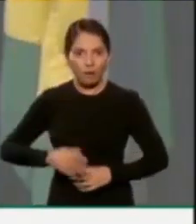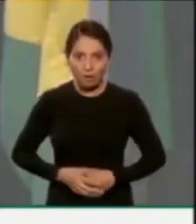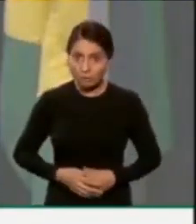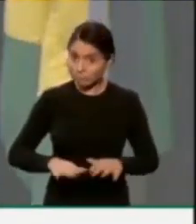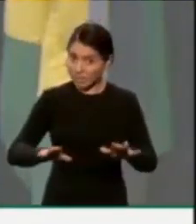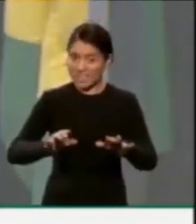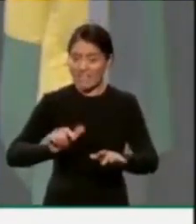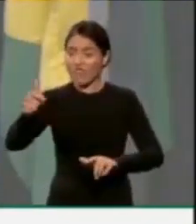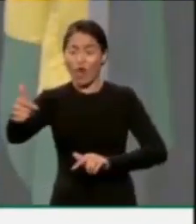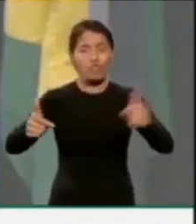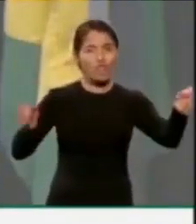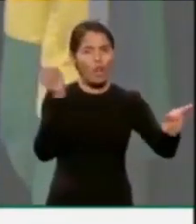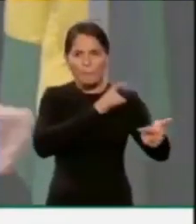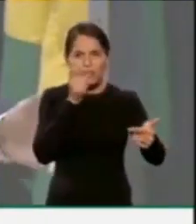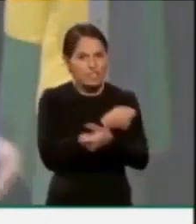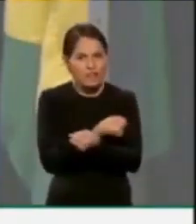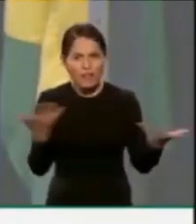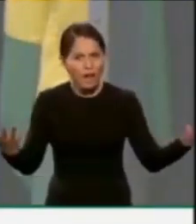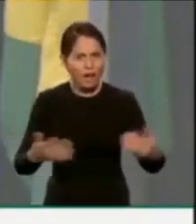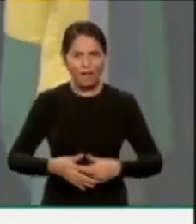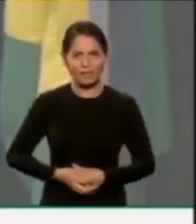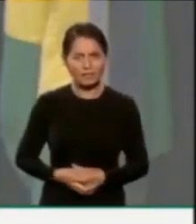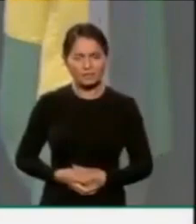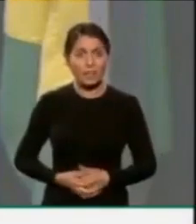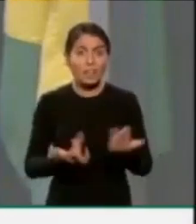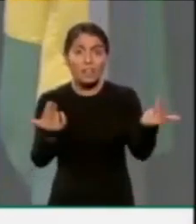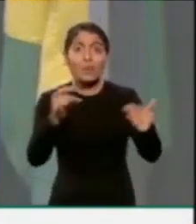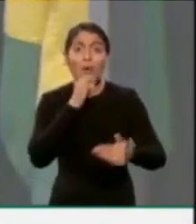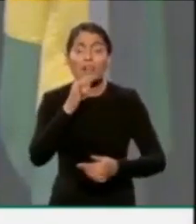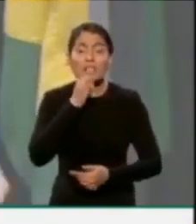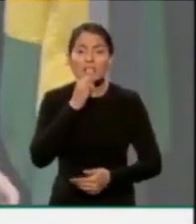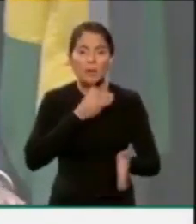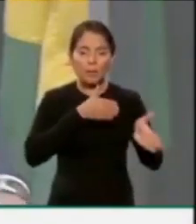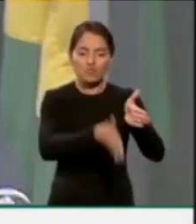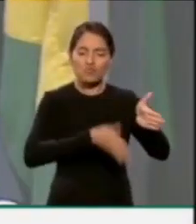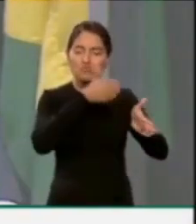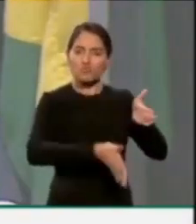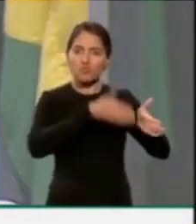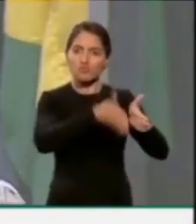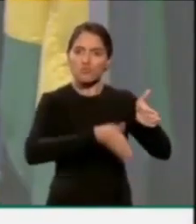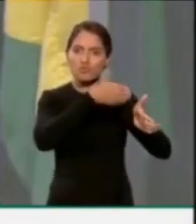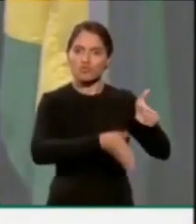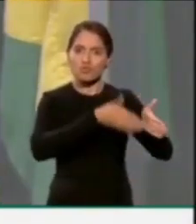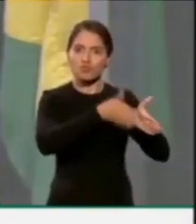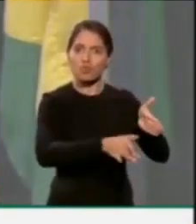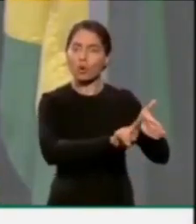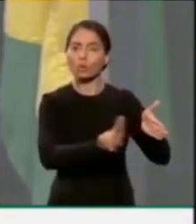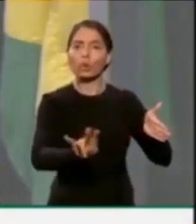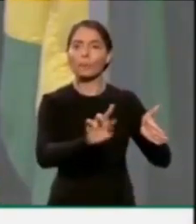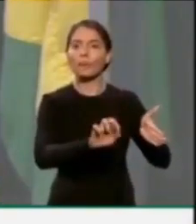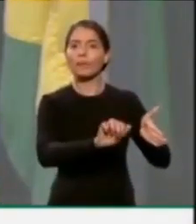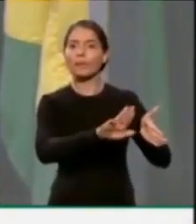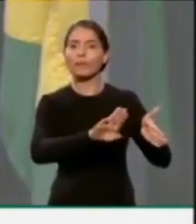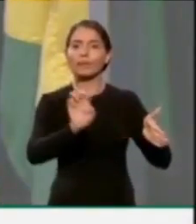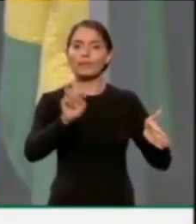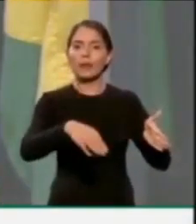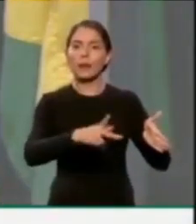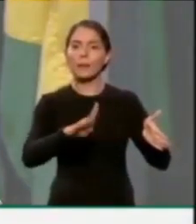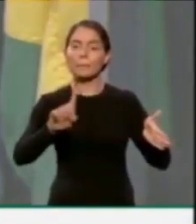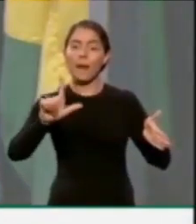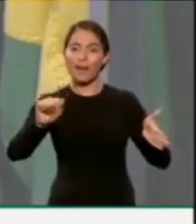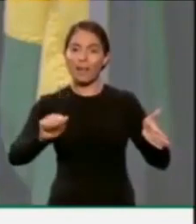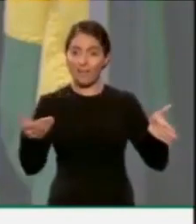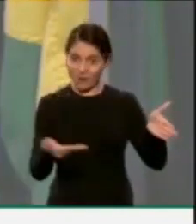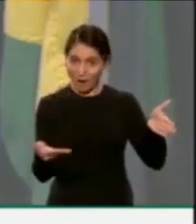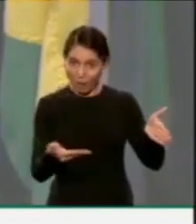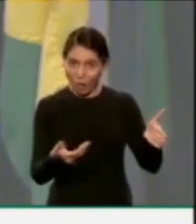diversas outras mentiras. A mesma questão da inauguração do Trembala. Estava olhando aqui uma matéria dizendo que seria agora, em 2020, seria hoje